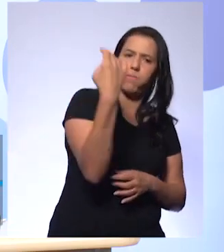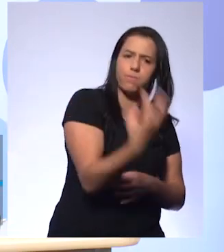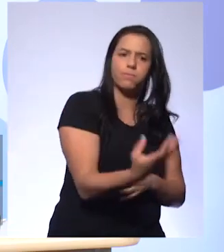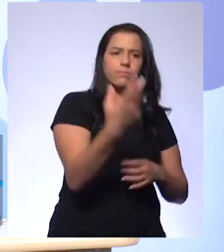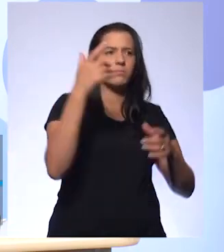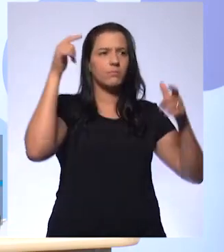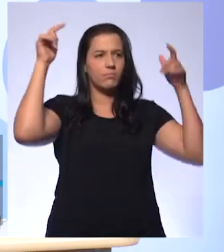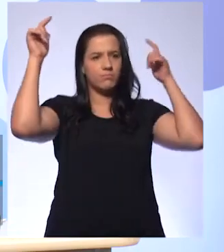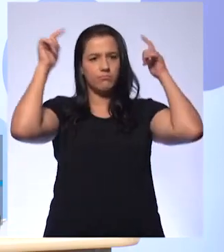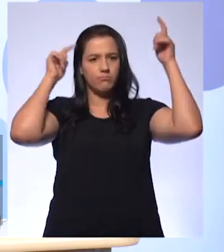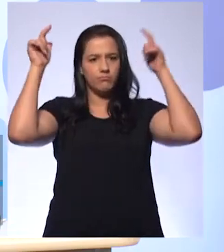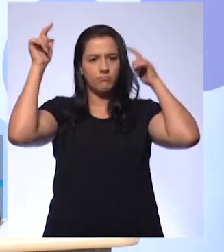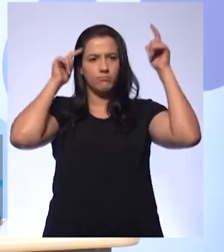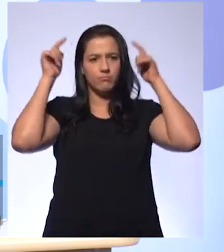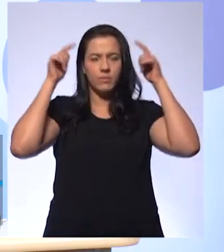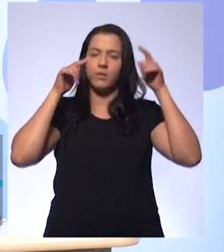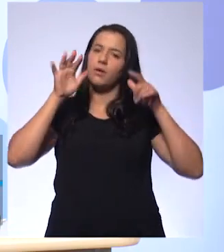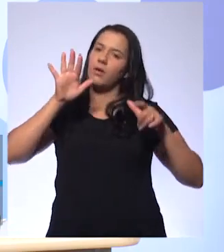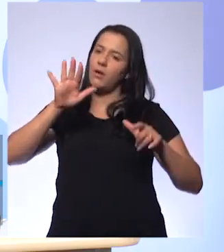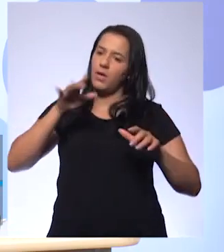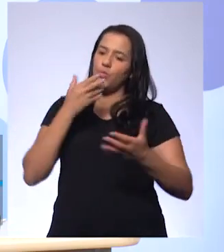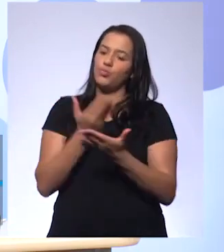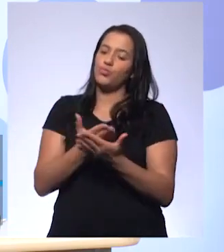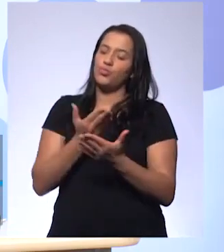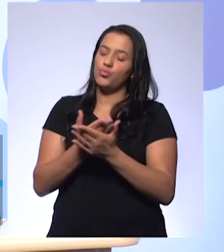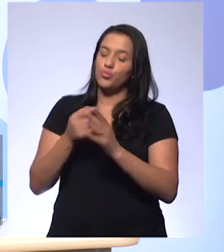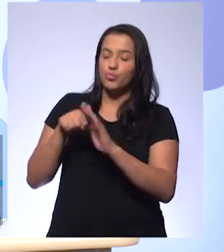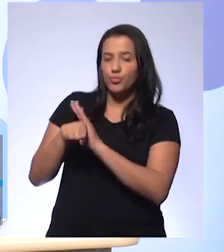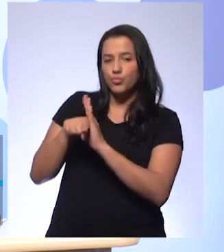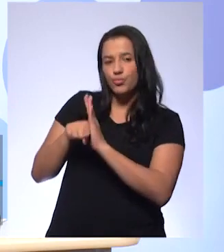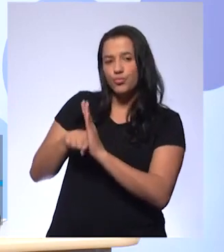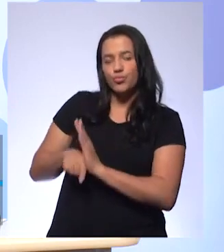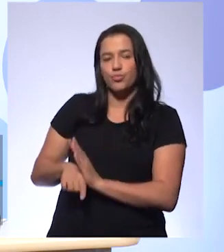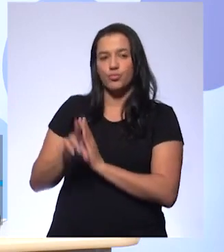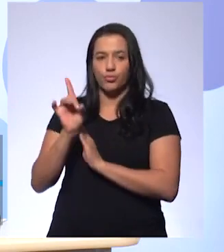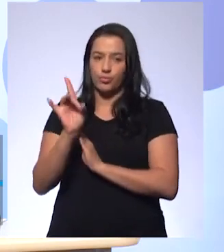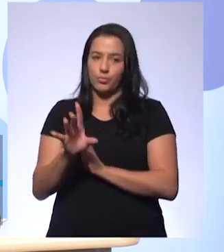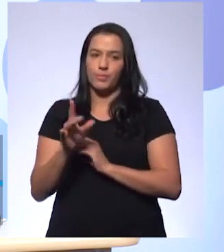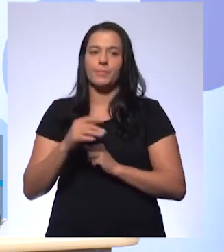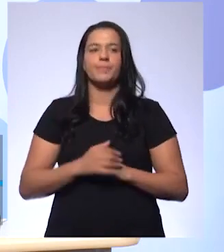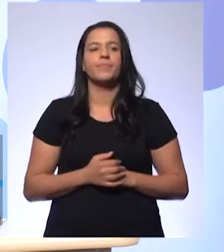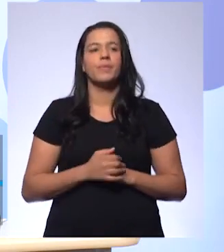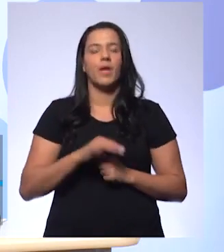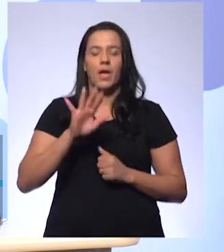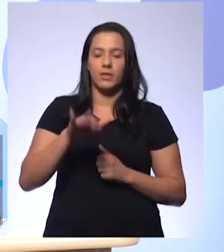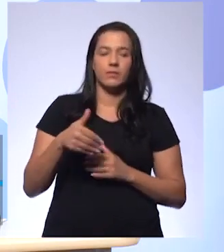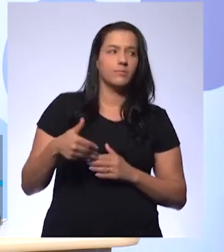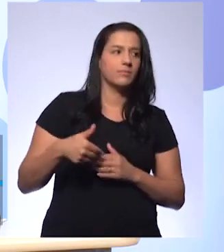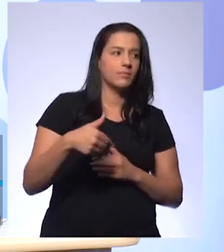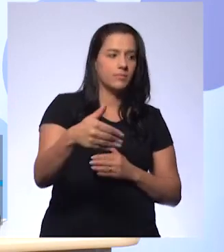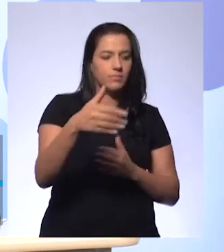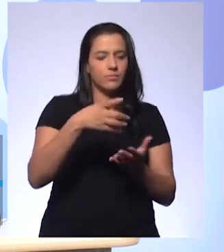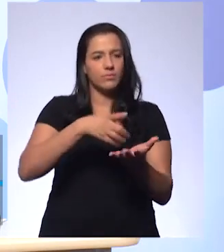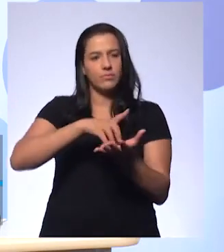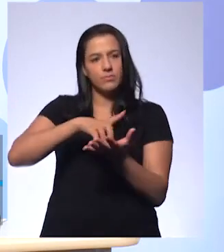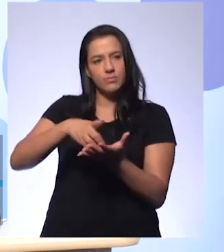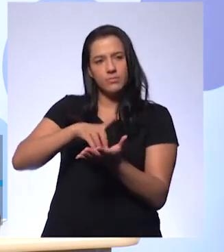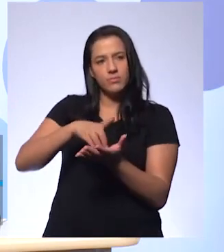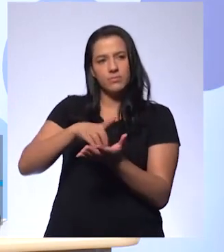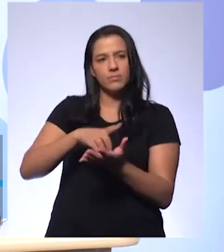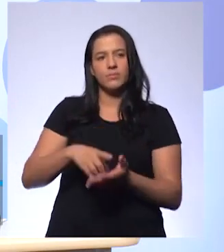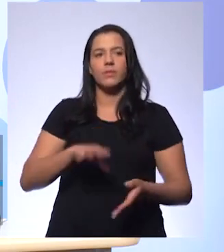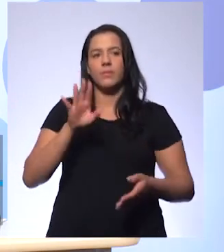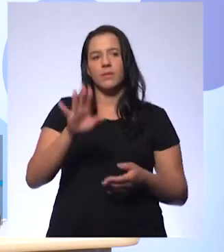México. Porém, é uma teoria, calma. É uma teoria. E os dinossauros da imagem parecem um